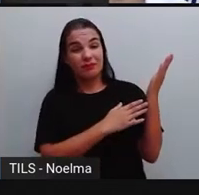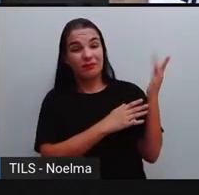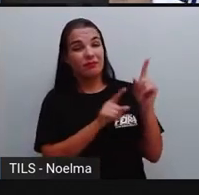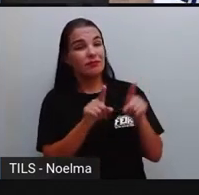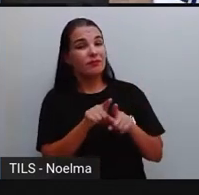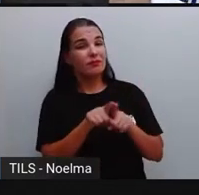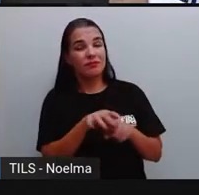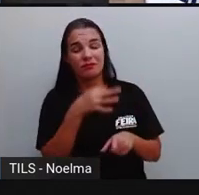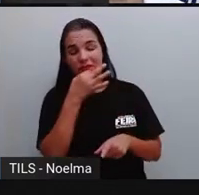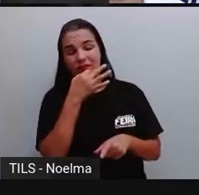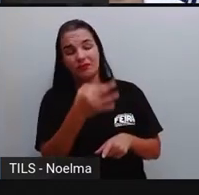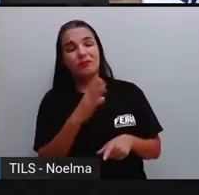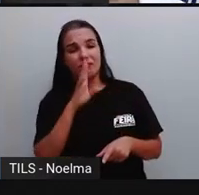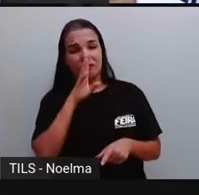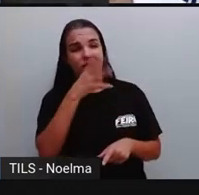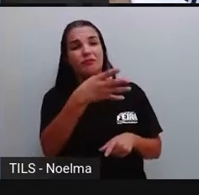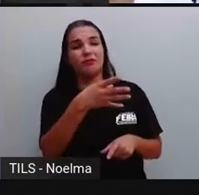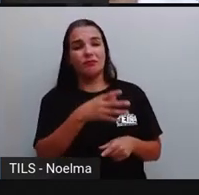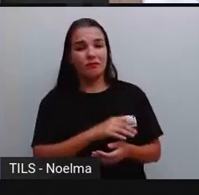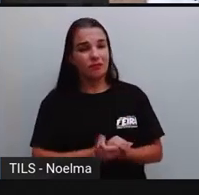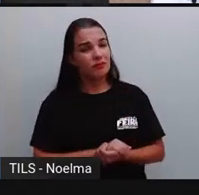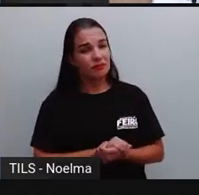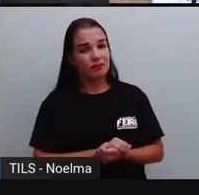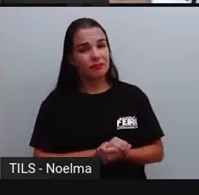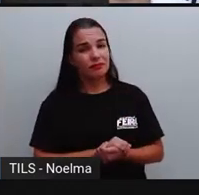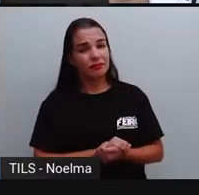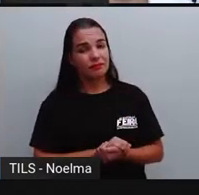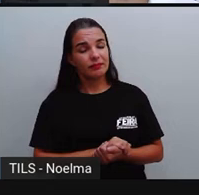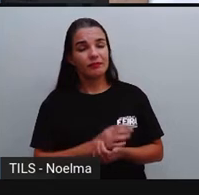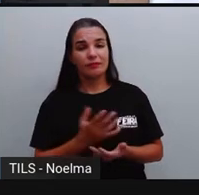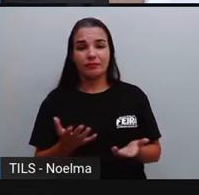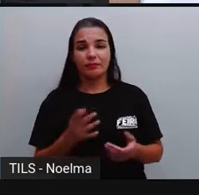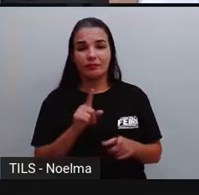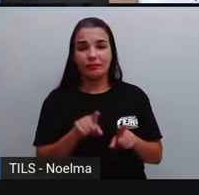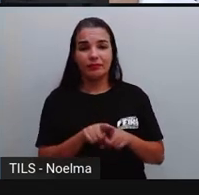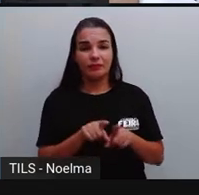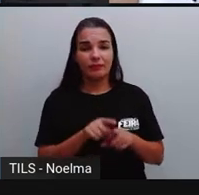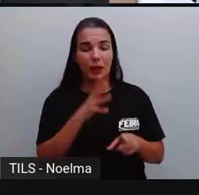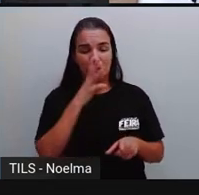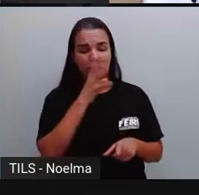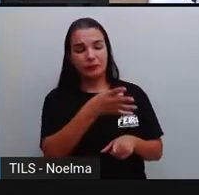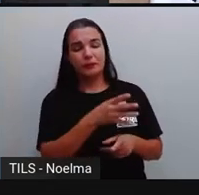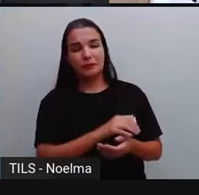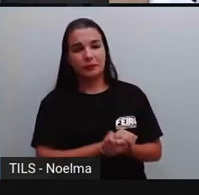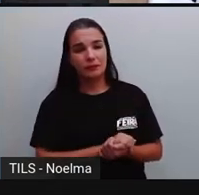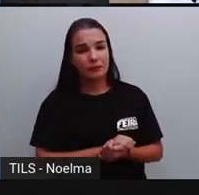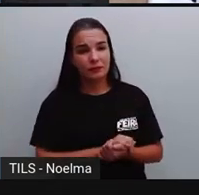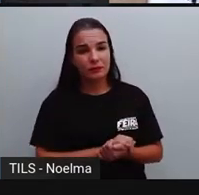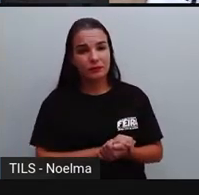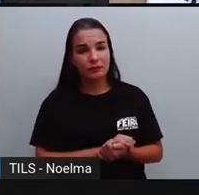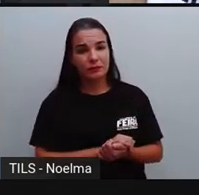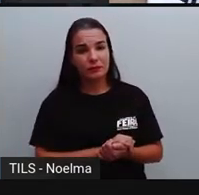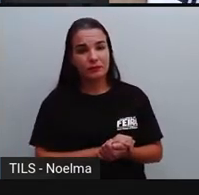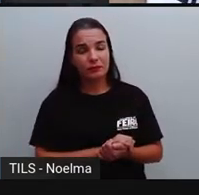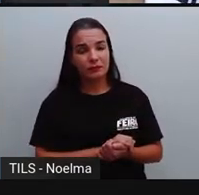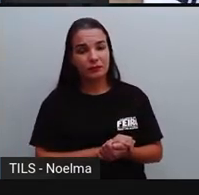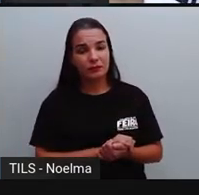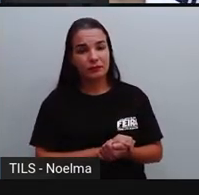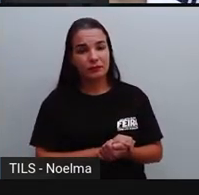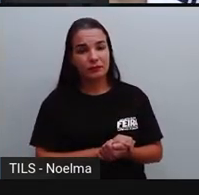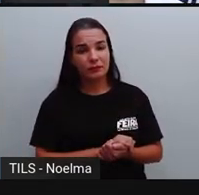Outra situação, né, que é bastante comum, a gente vê muito isso nas escolas, é a questão dos